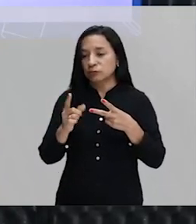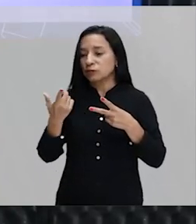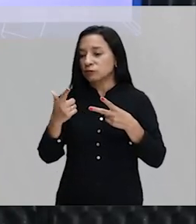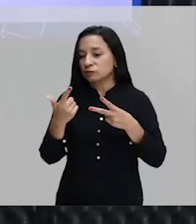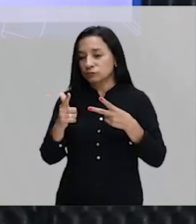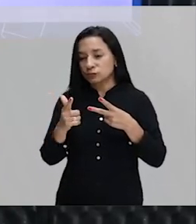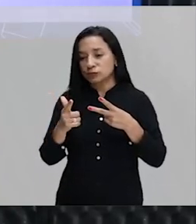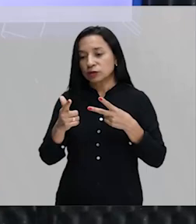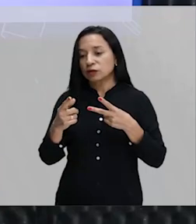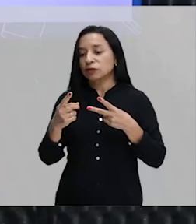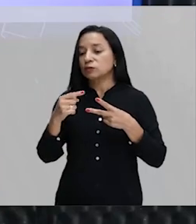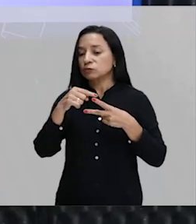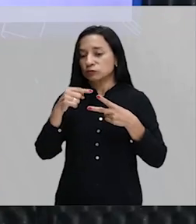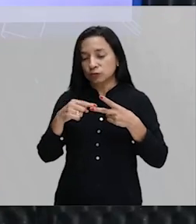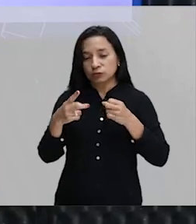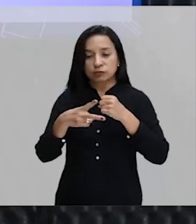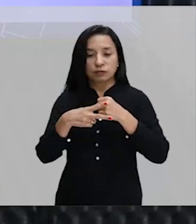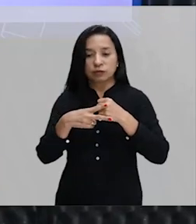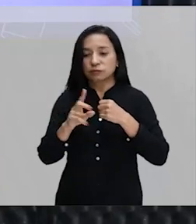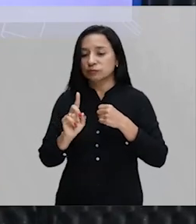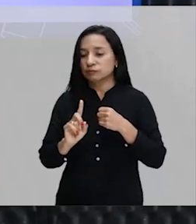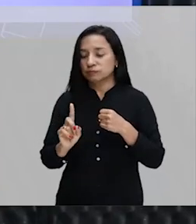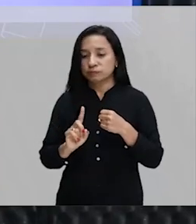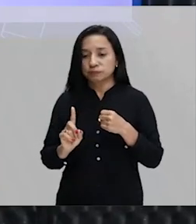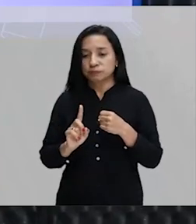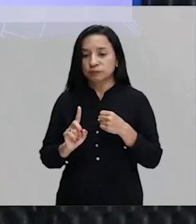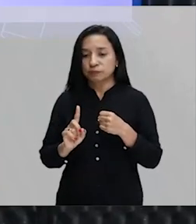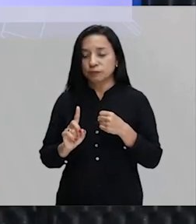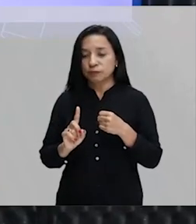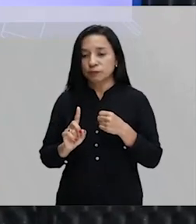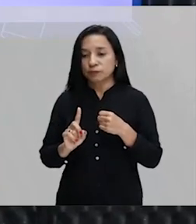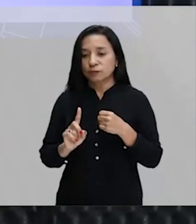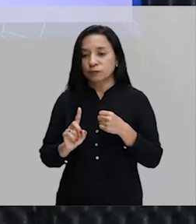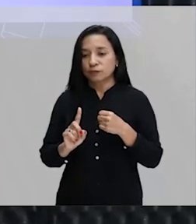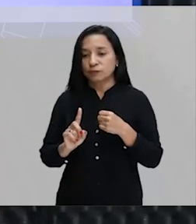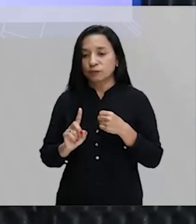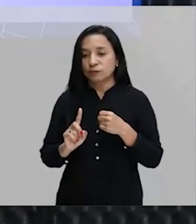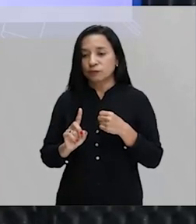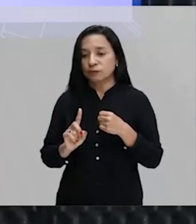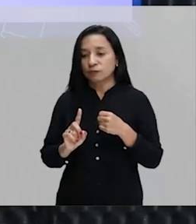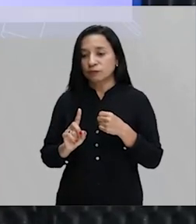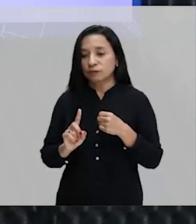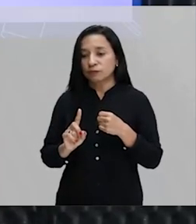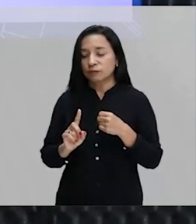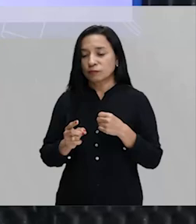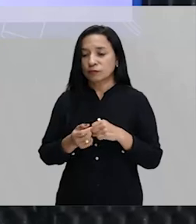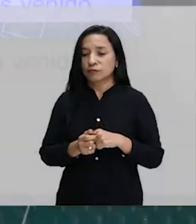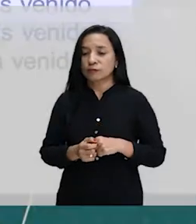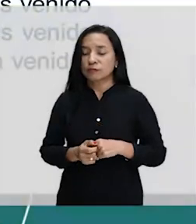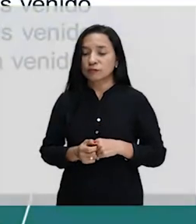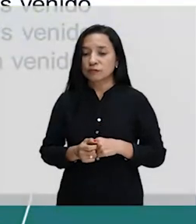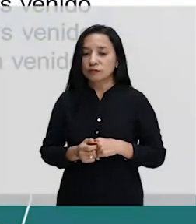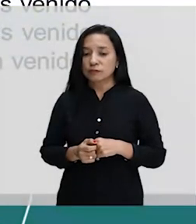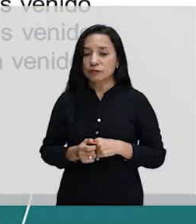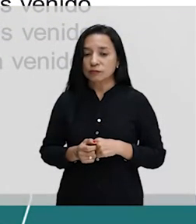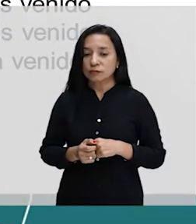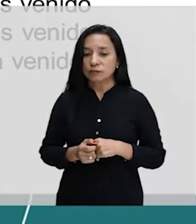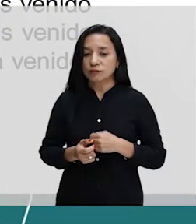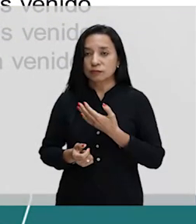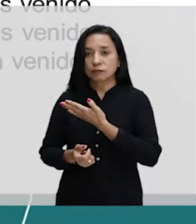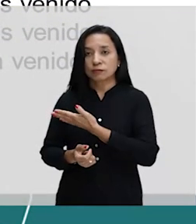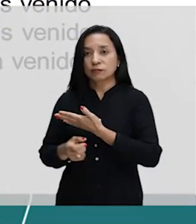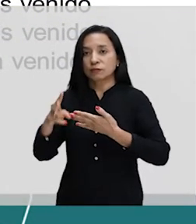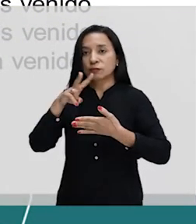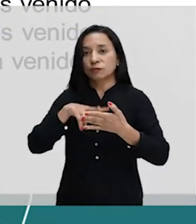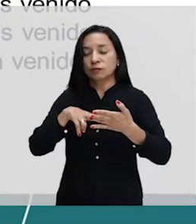verbos ele não tem auxiliar ele é cru como a gente costuma dizer eu vine tu